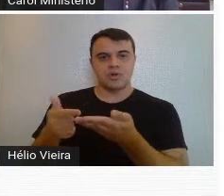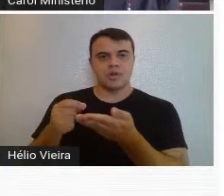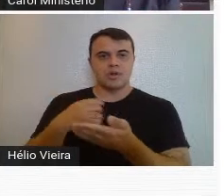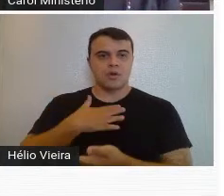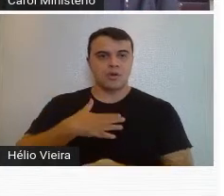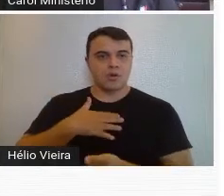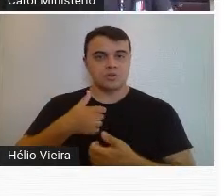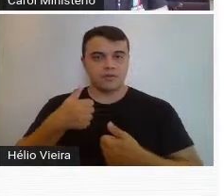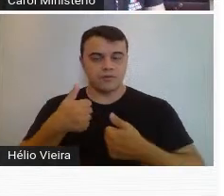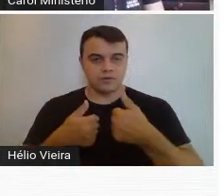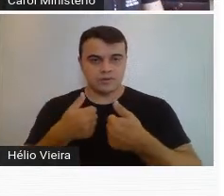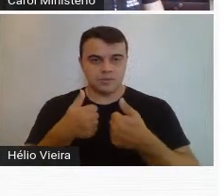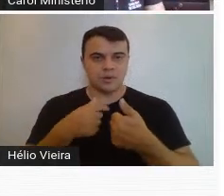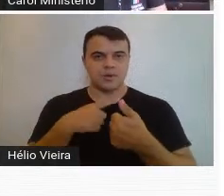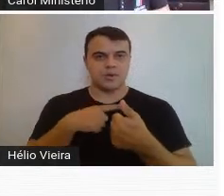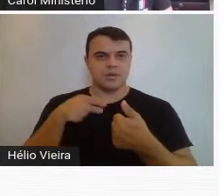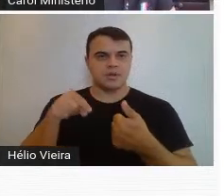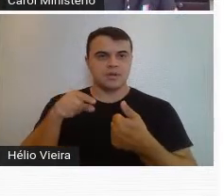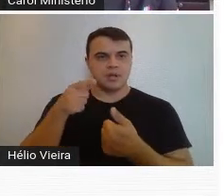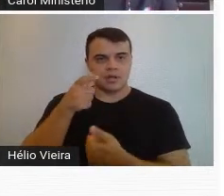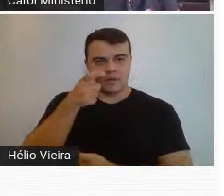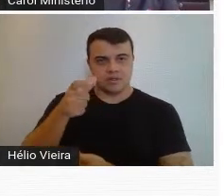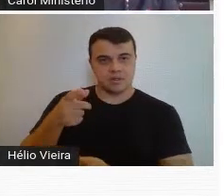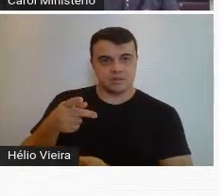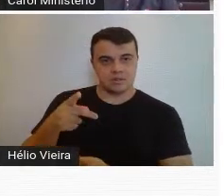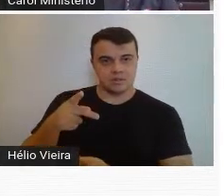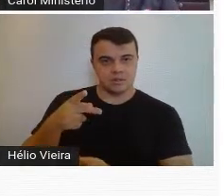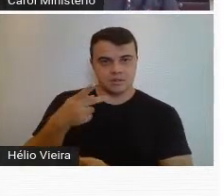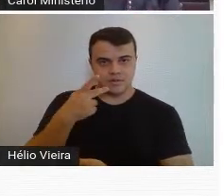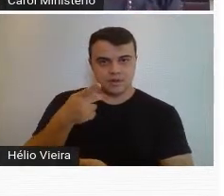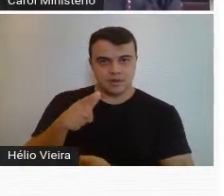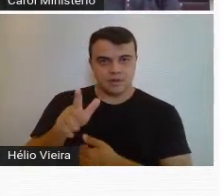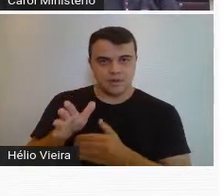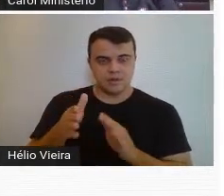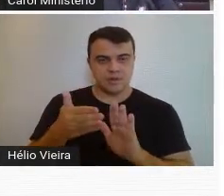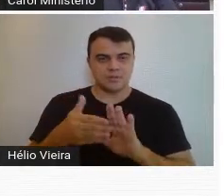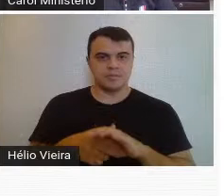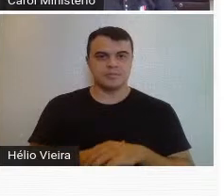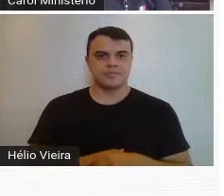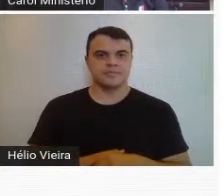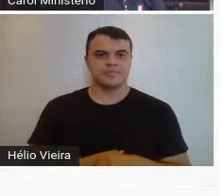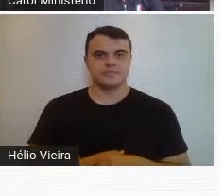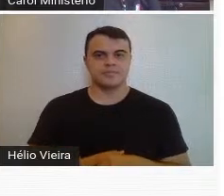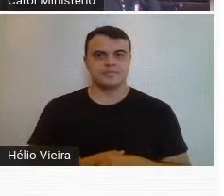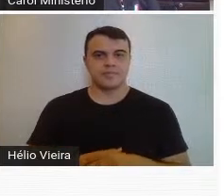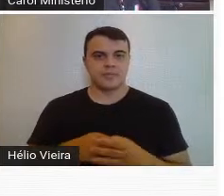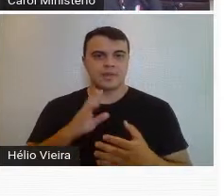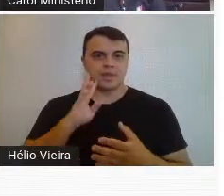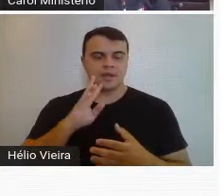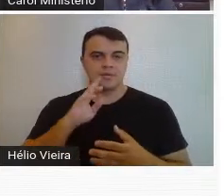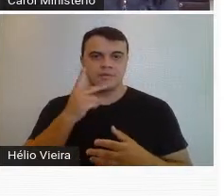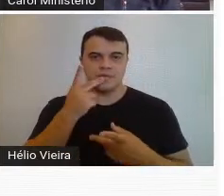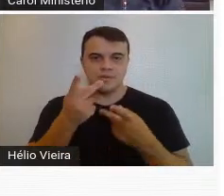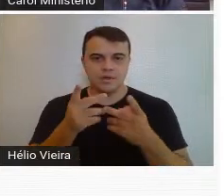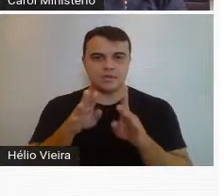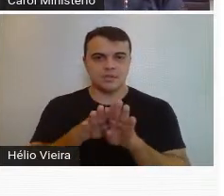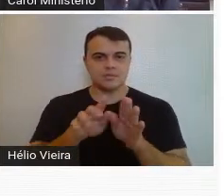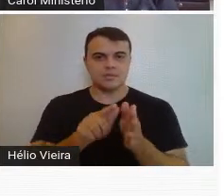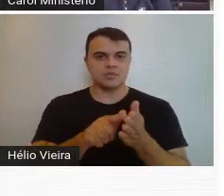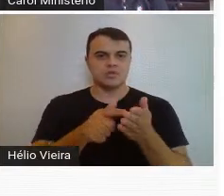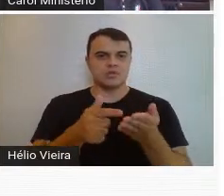gosta de futebol aí, tem uma curiosidade sobre ele. Eu já vou passar para outra obra que também foi muito falada, que são os